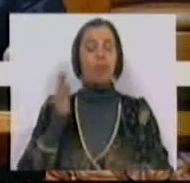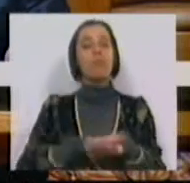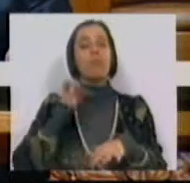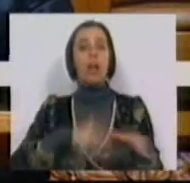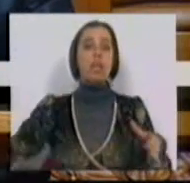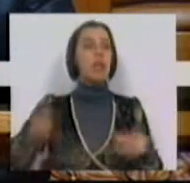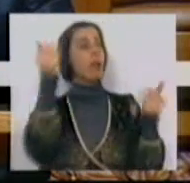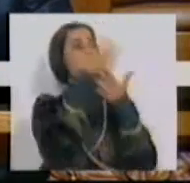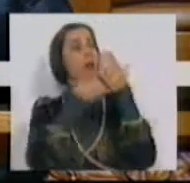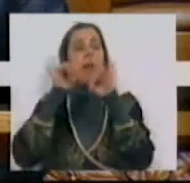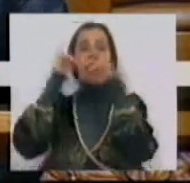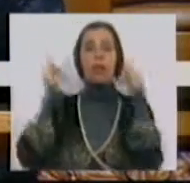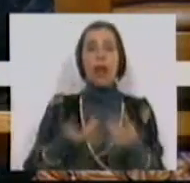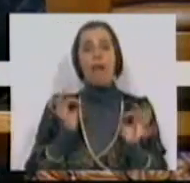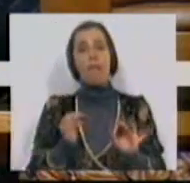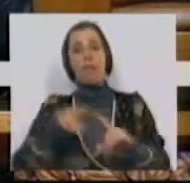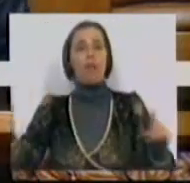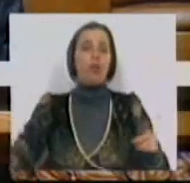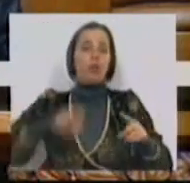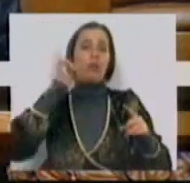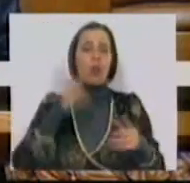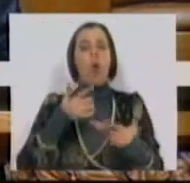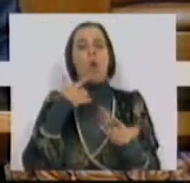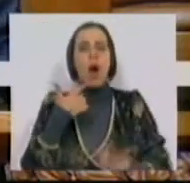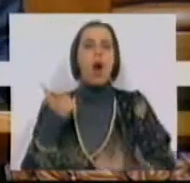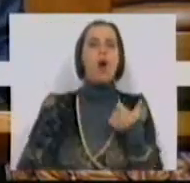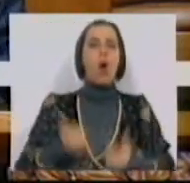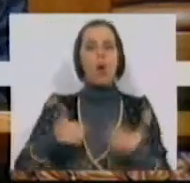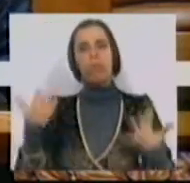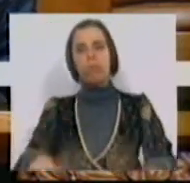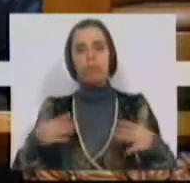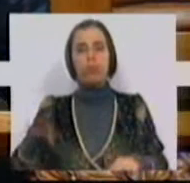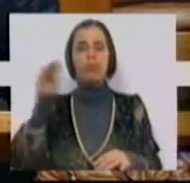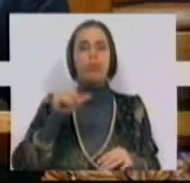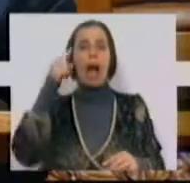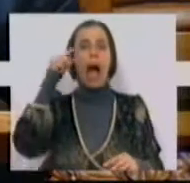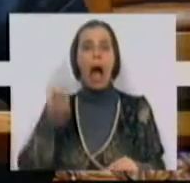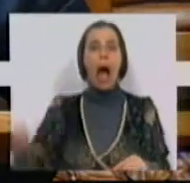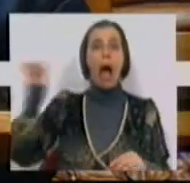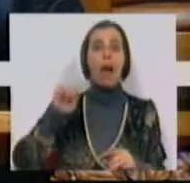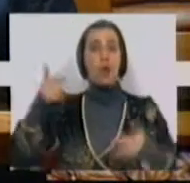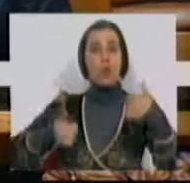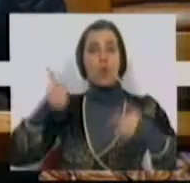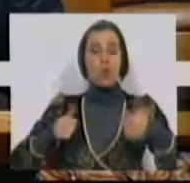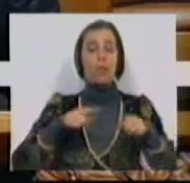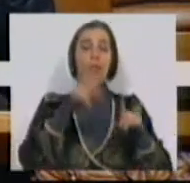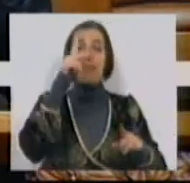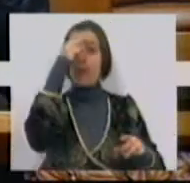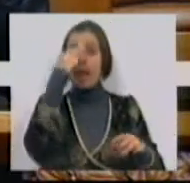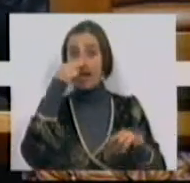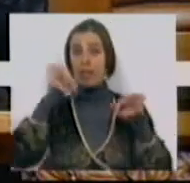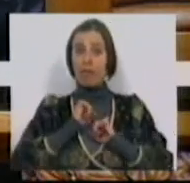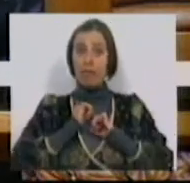de uma conjuntura económica internacional desfavorável e de uma forte concorrência dos estaleiros asiáticos. Os estaleiros navais de Viena do